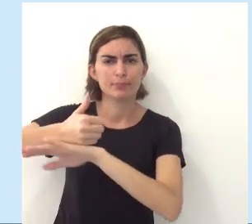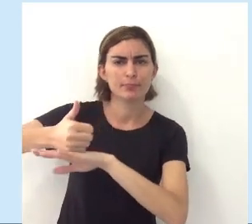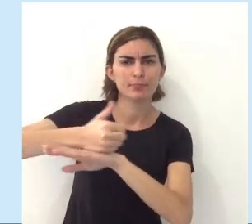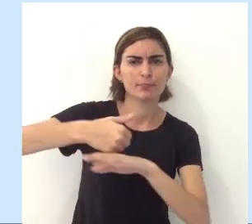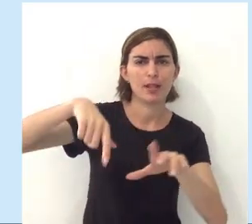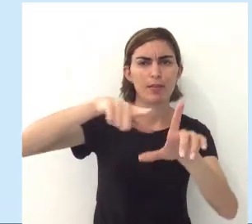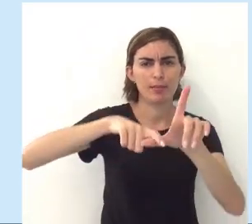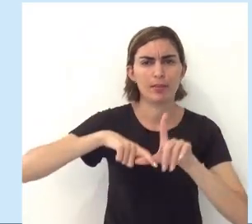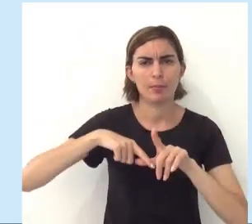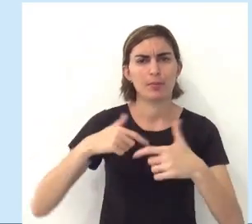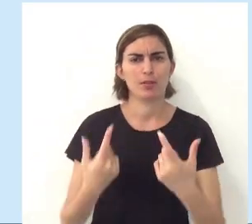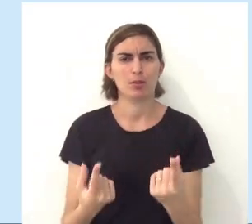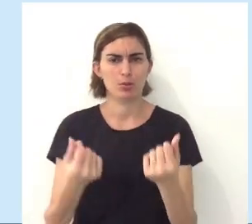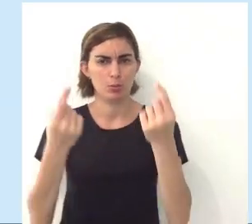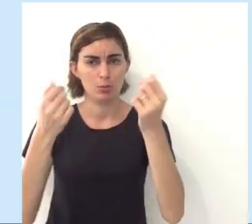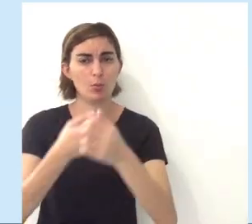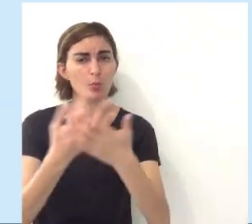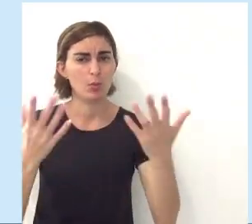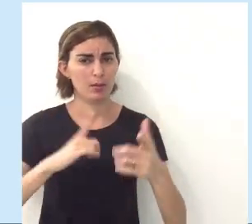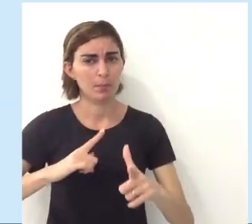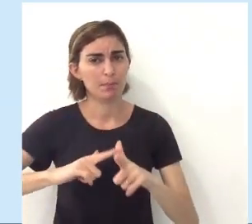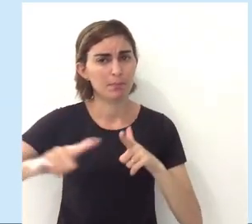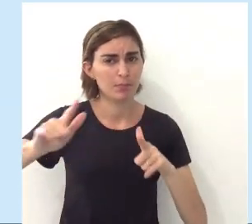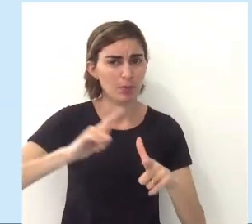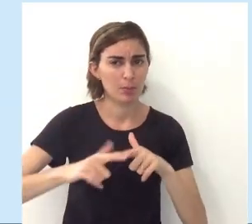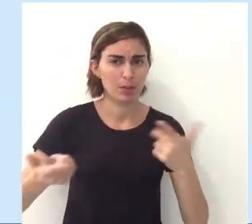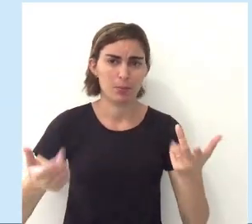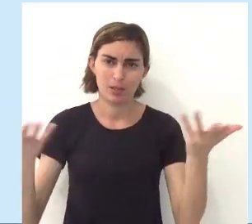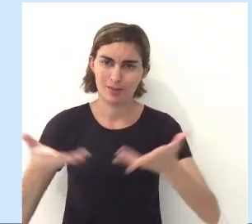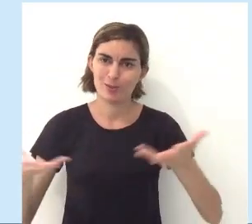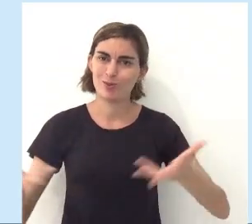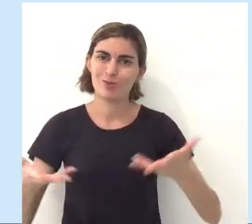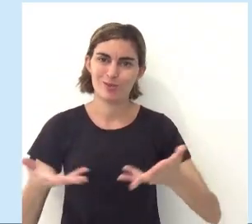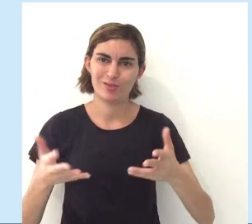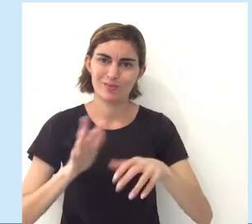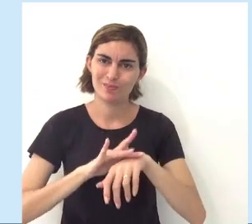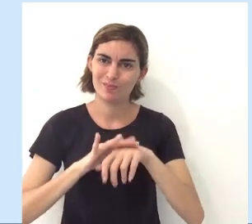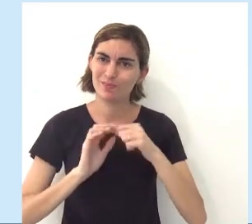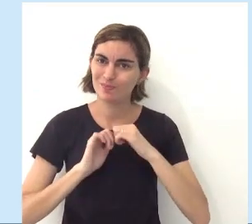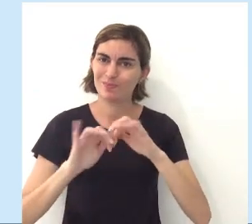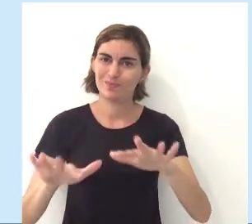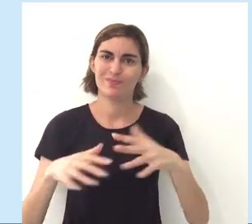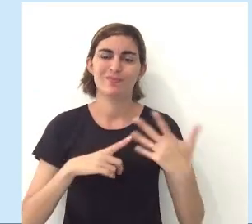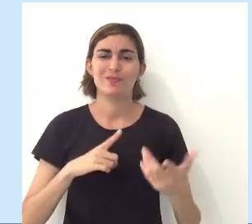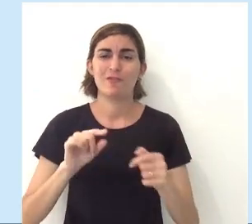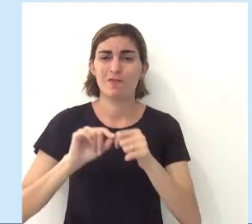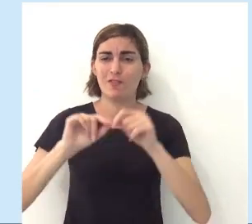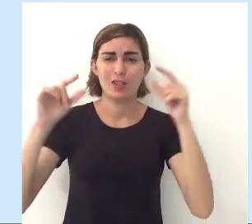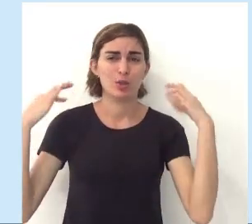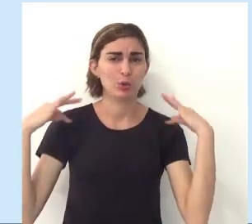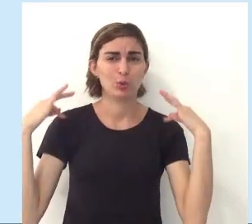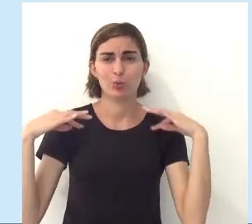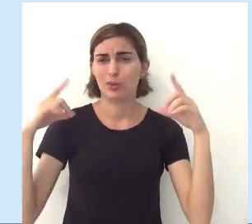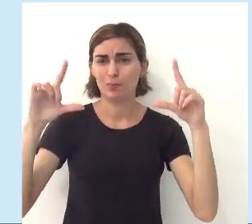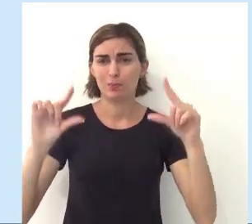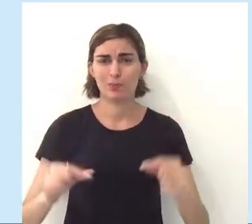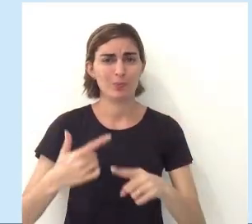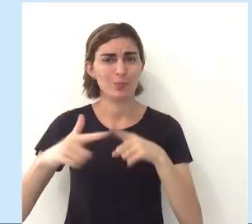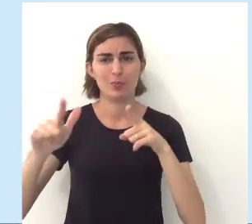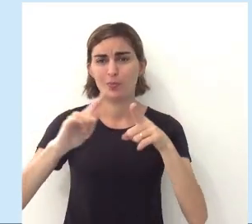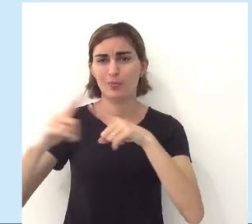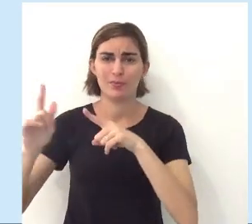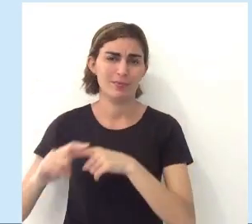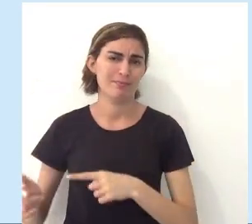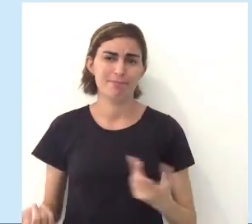profissões, criar essa dependência econômica e quando tem um problema como esse que a gente tá tendo agora, isso faz com que o turismo ele seja